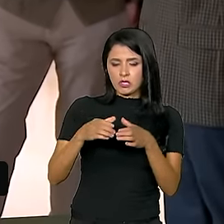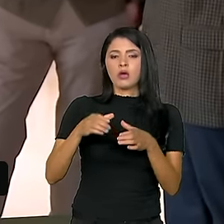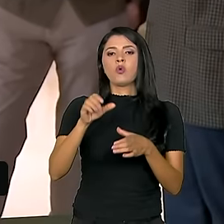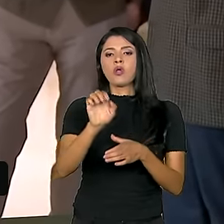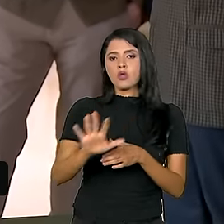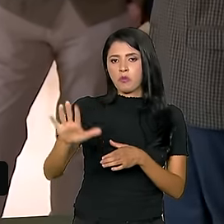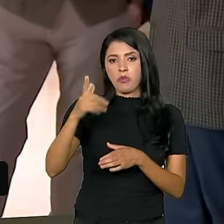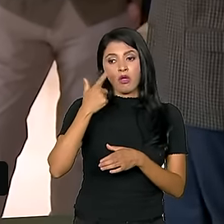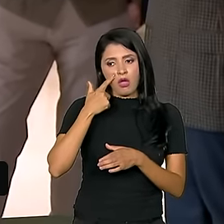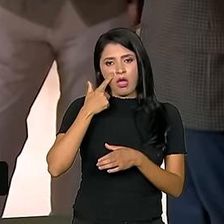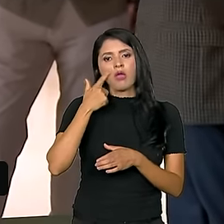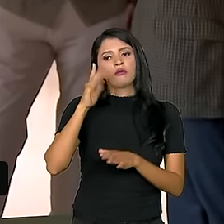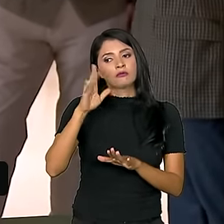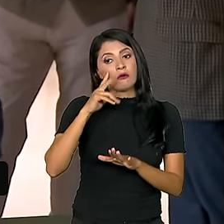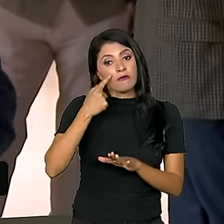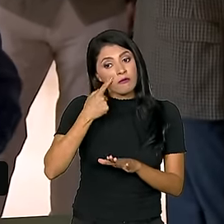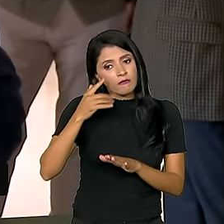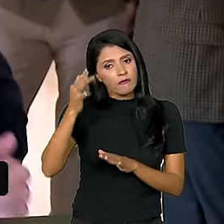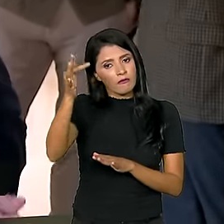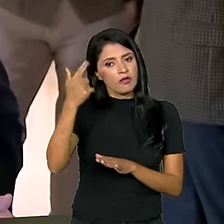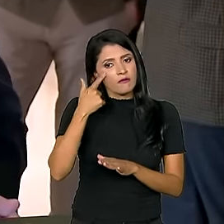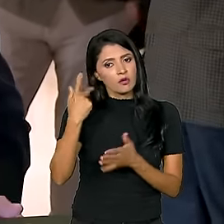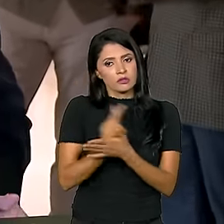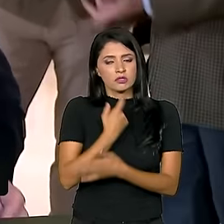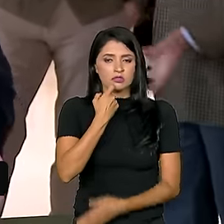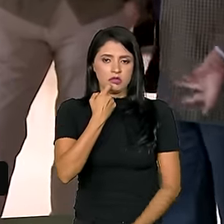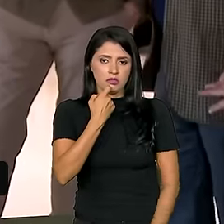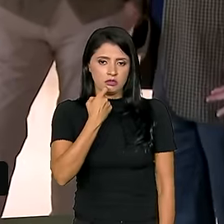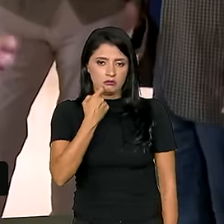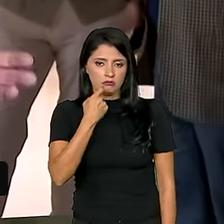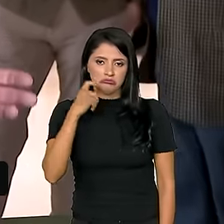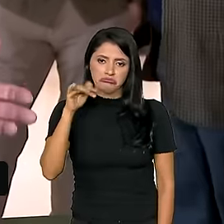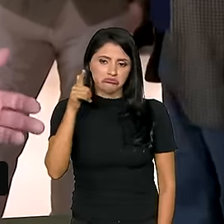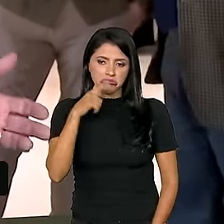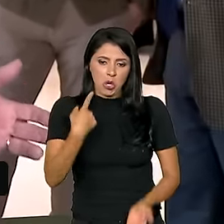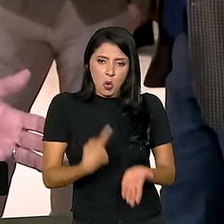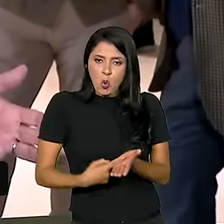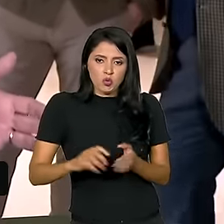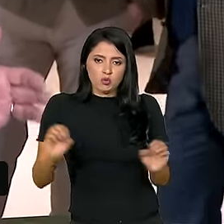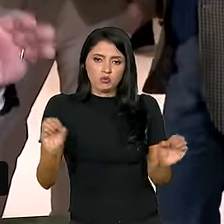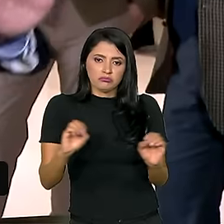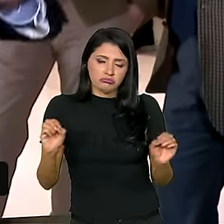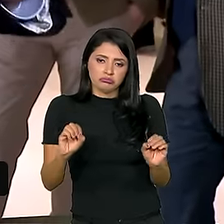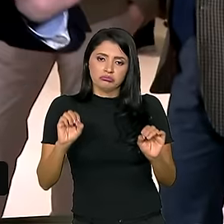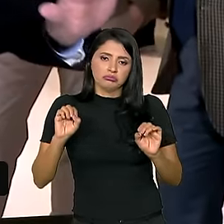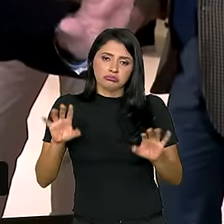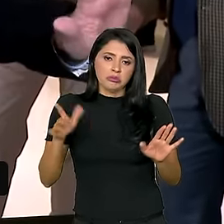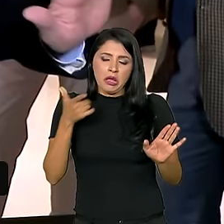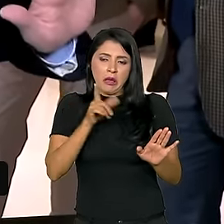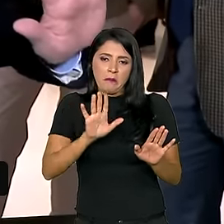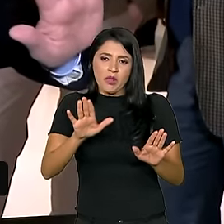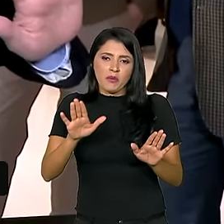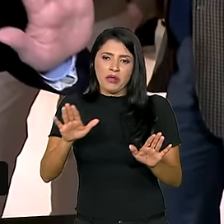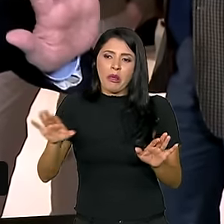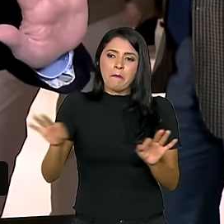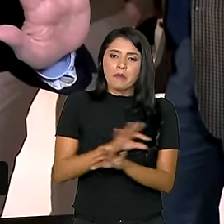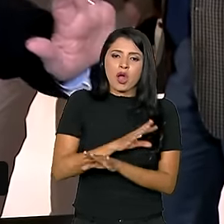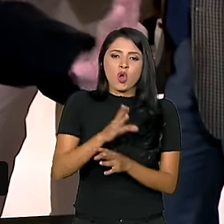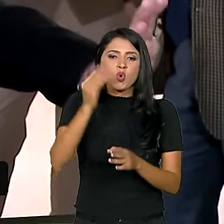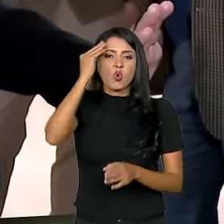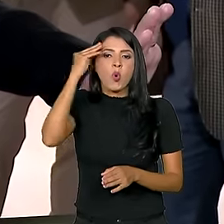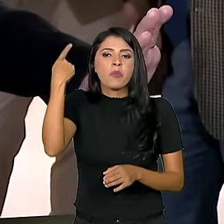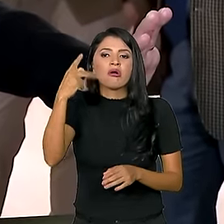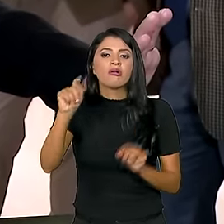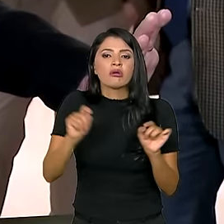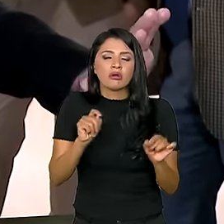Vamos ver como é que vai acontecer, sabe, na sexta-feira. Se não der acordo, pelo menos vai ficar patenteado de quem é a culpa de